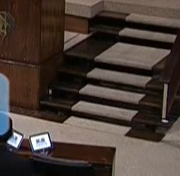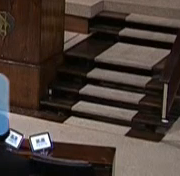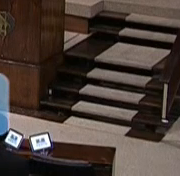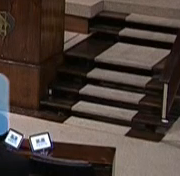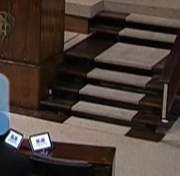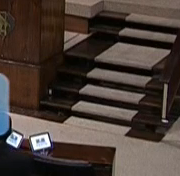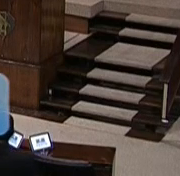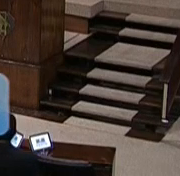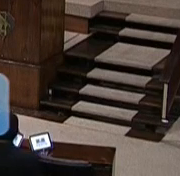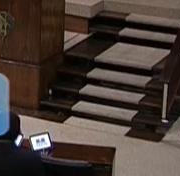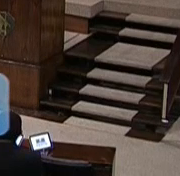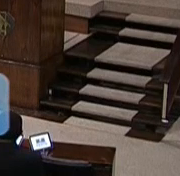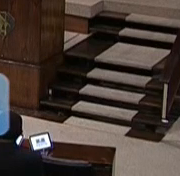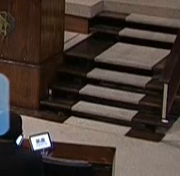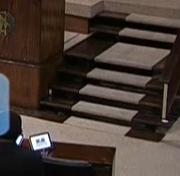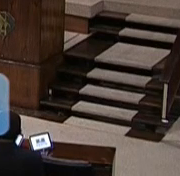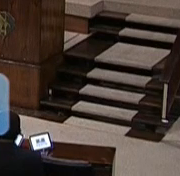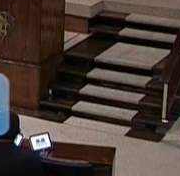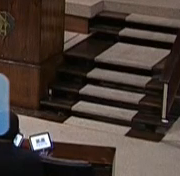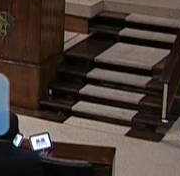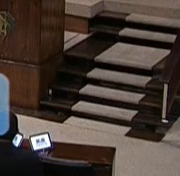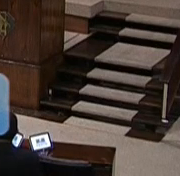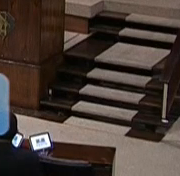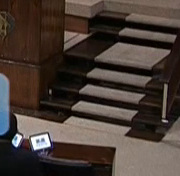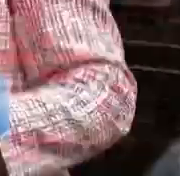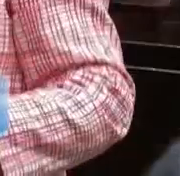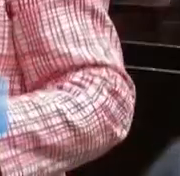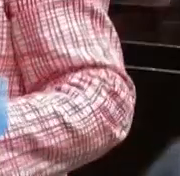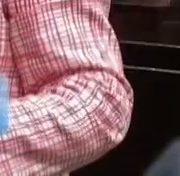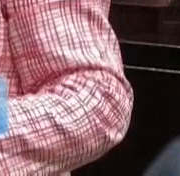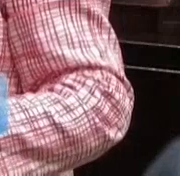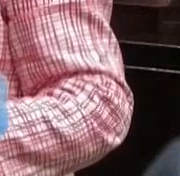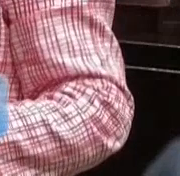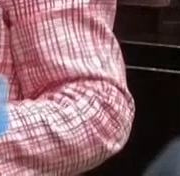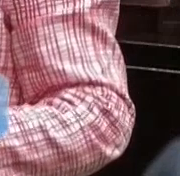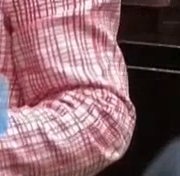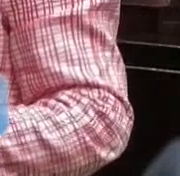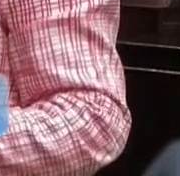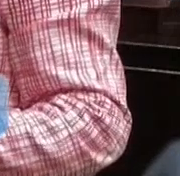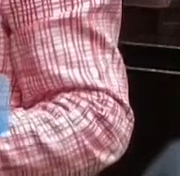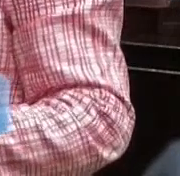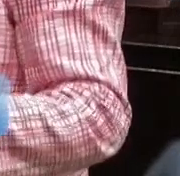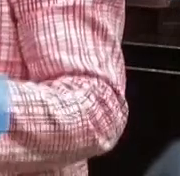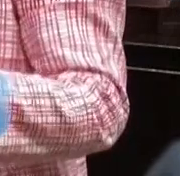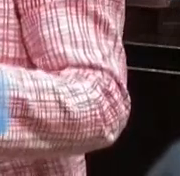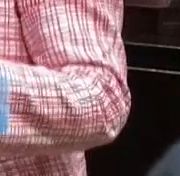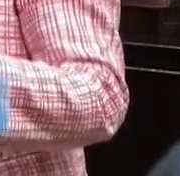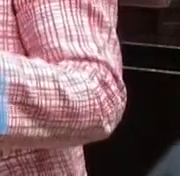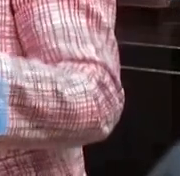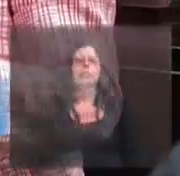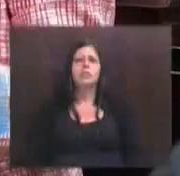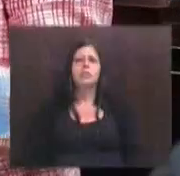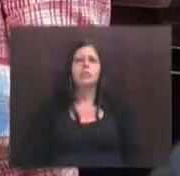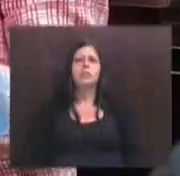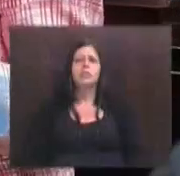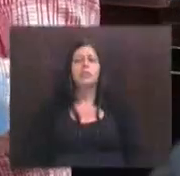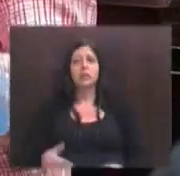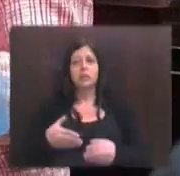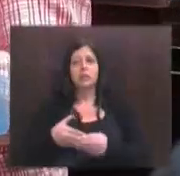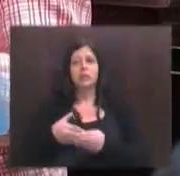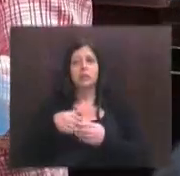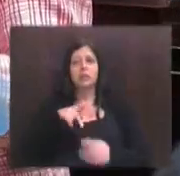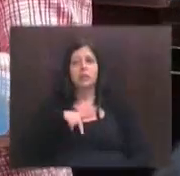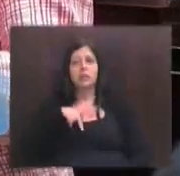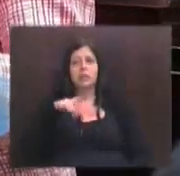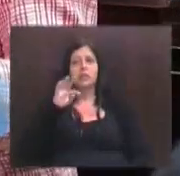representa a força, a organização de uma entidade que 75 anos se organiza. Cumprimentando o